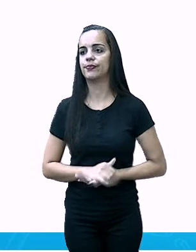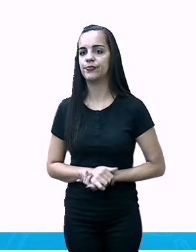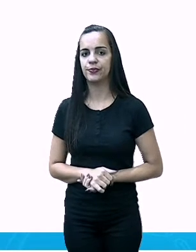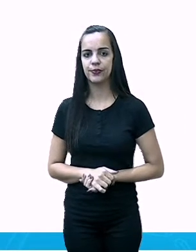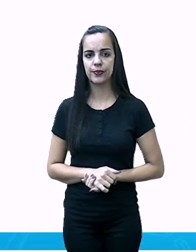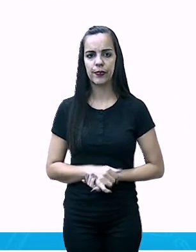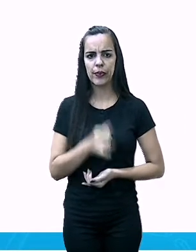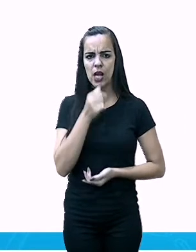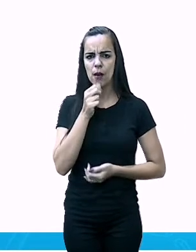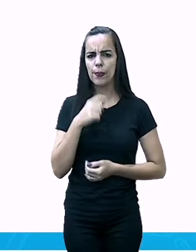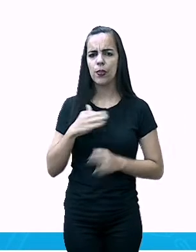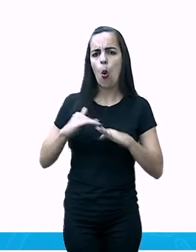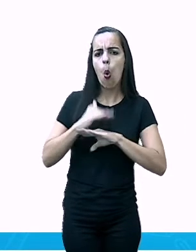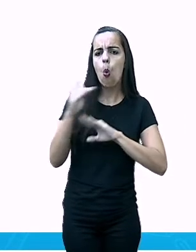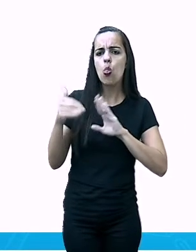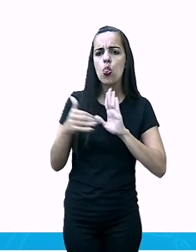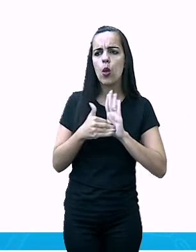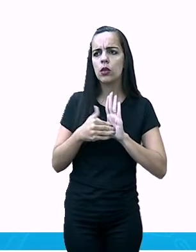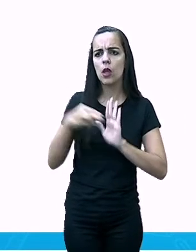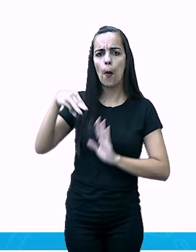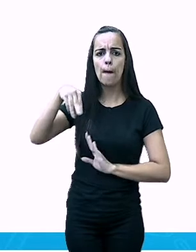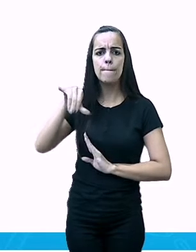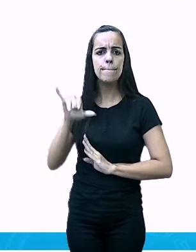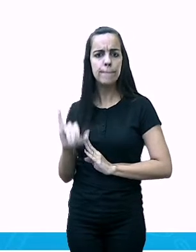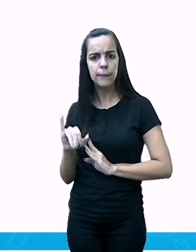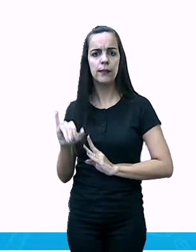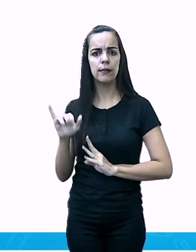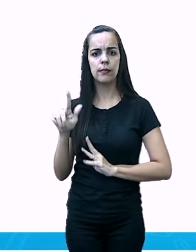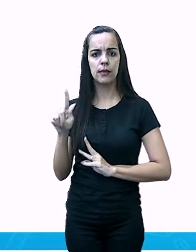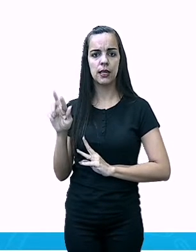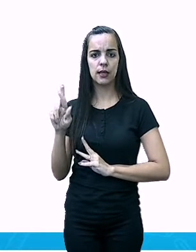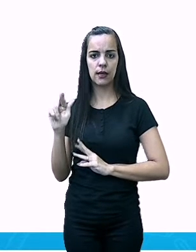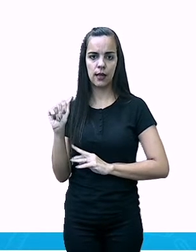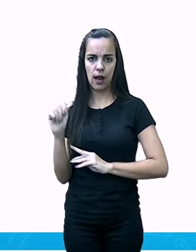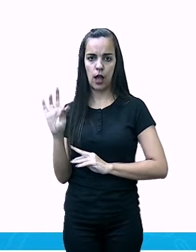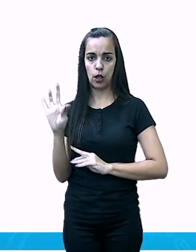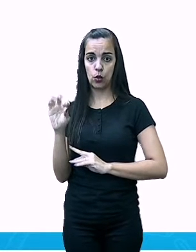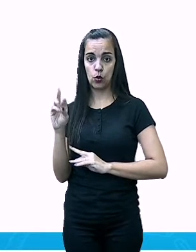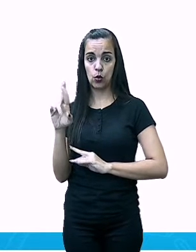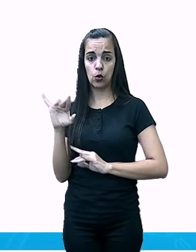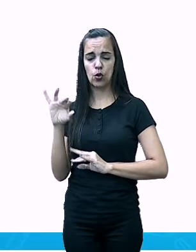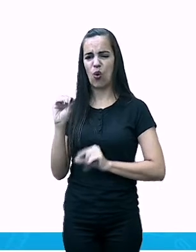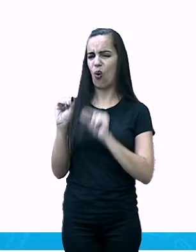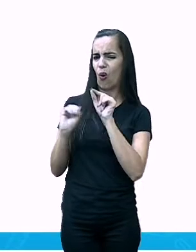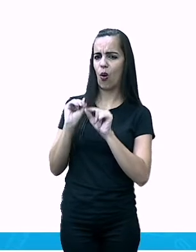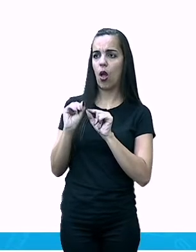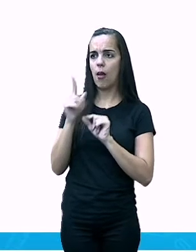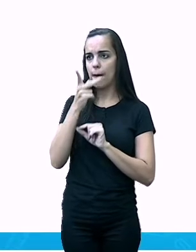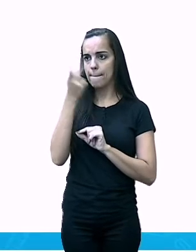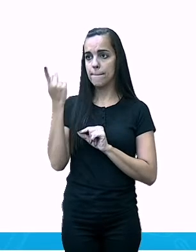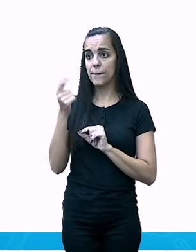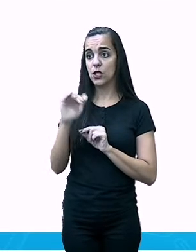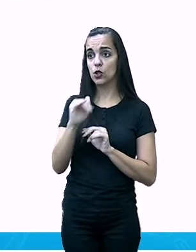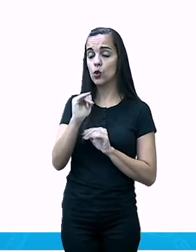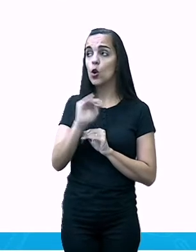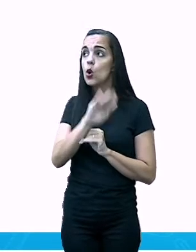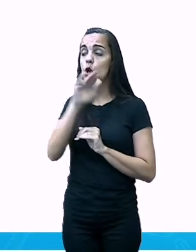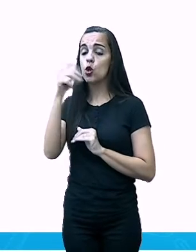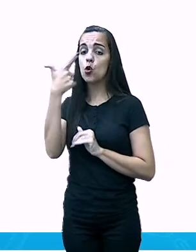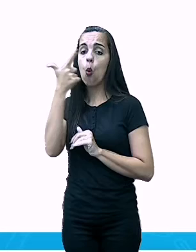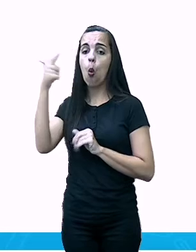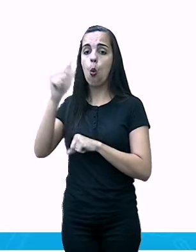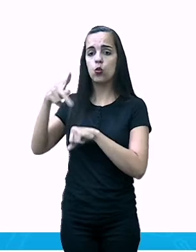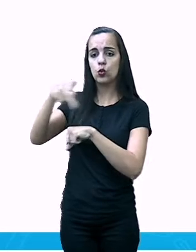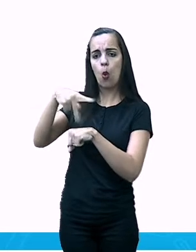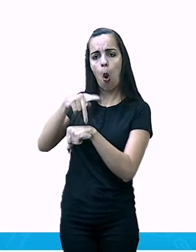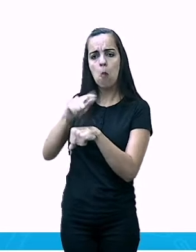Saldo migratório. Aí, agora, eu vou começar a olhar para quem está entrando ou